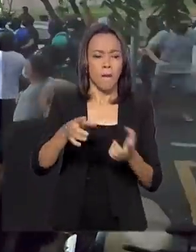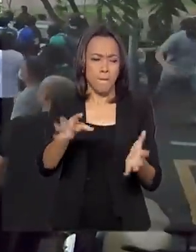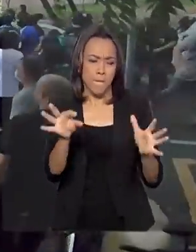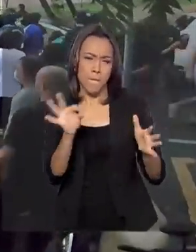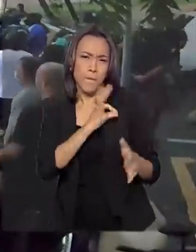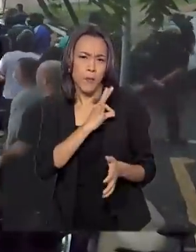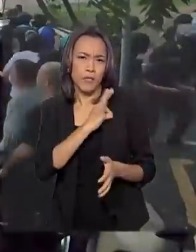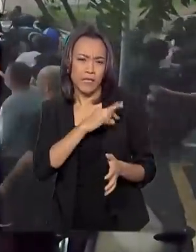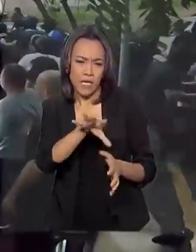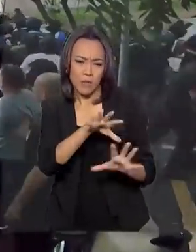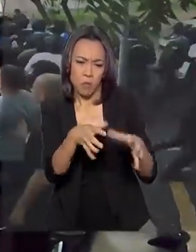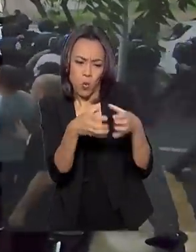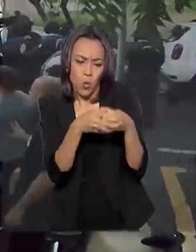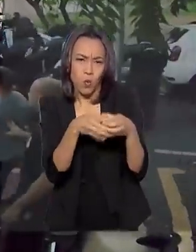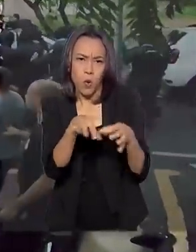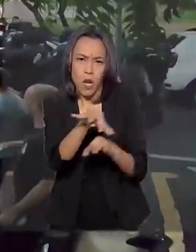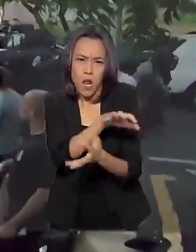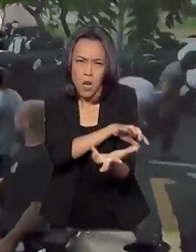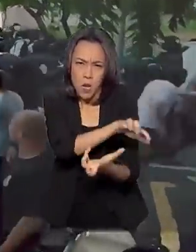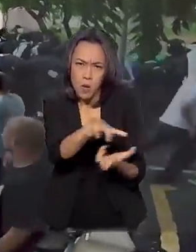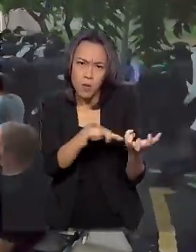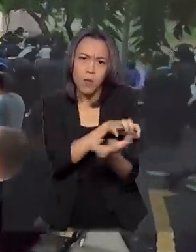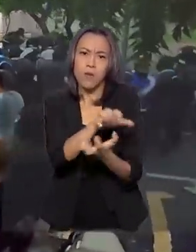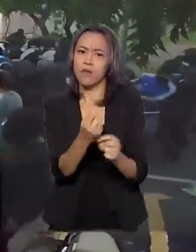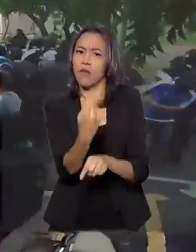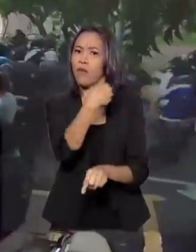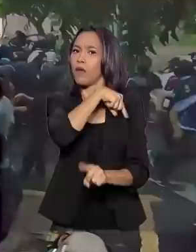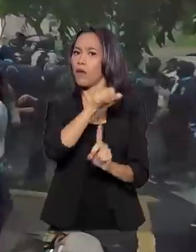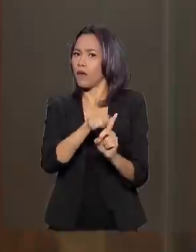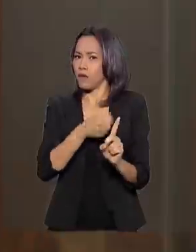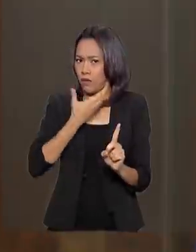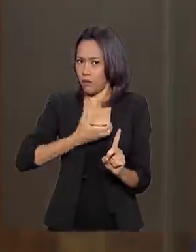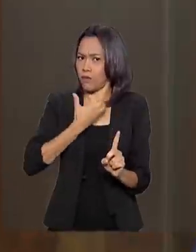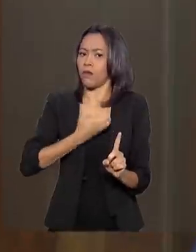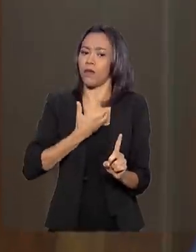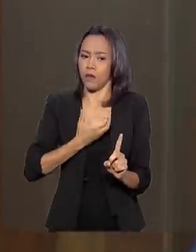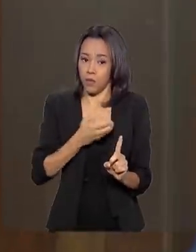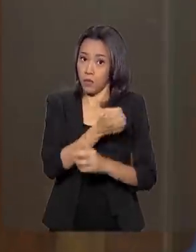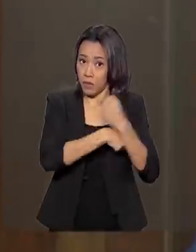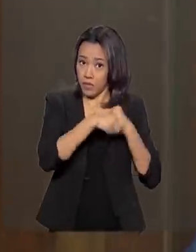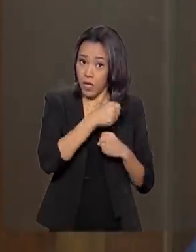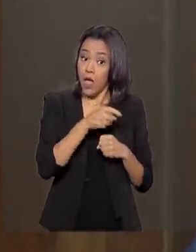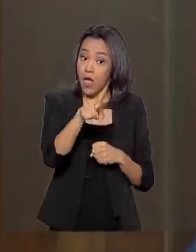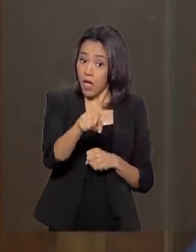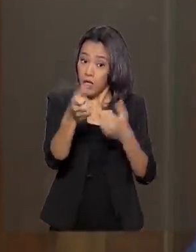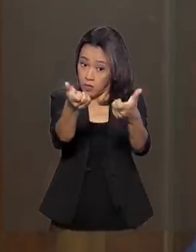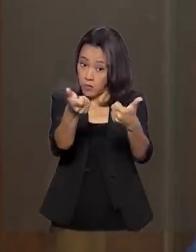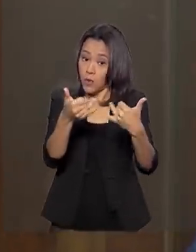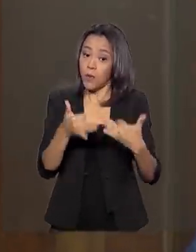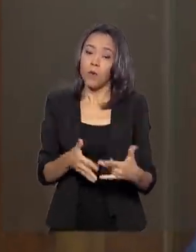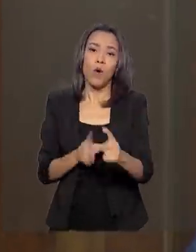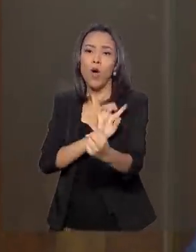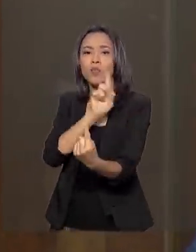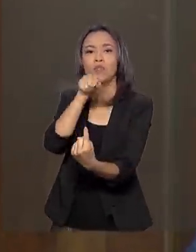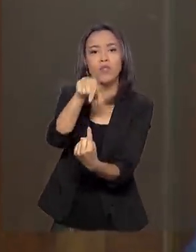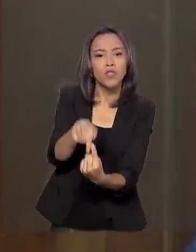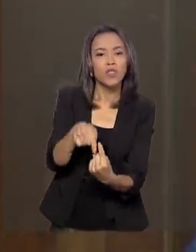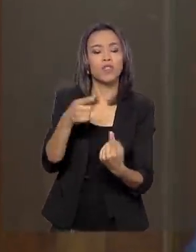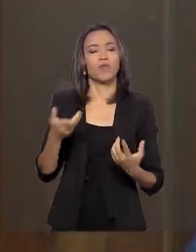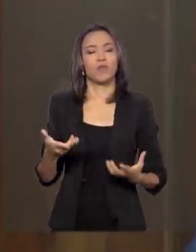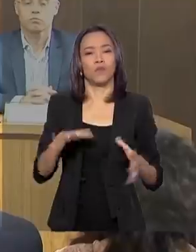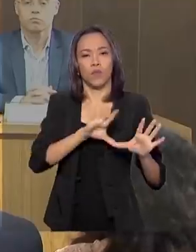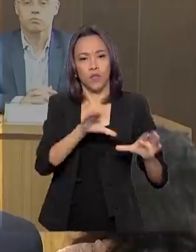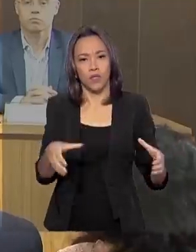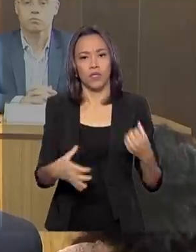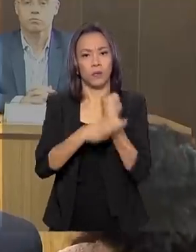policiais militares que estão em greve desde dezembro do ano passado. Sérgio Moro destacou o objetivo das forças federais